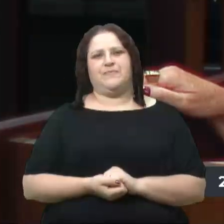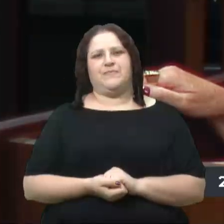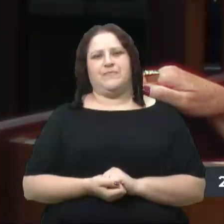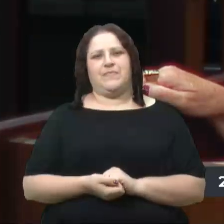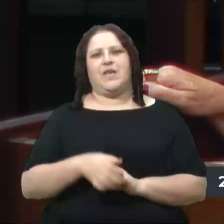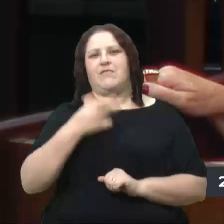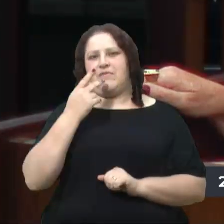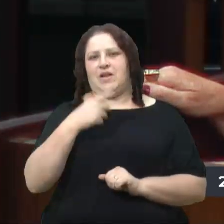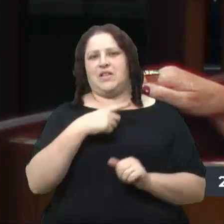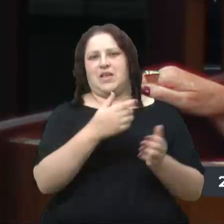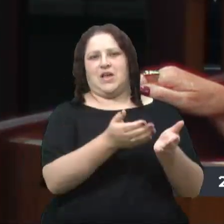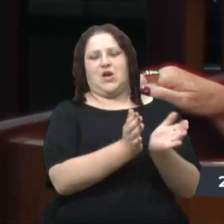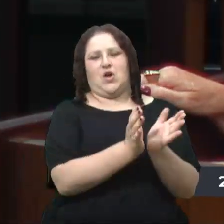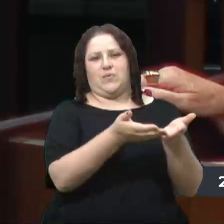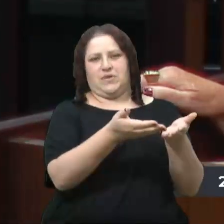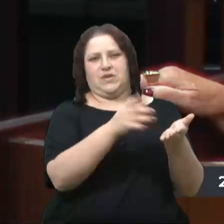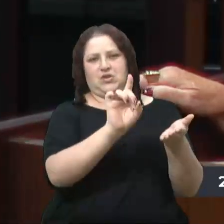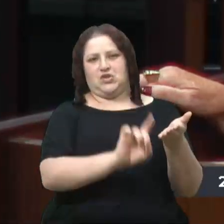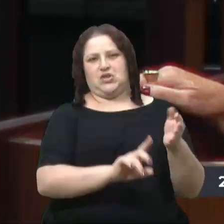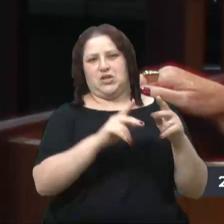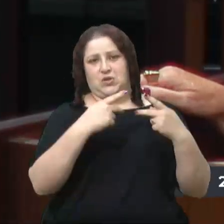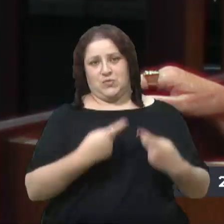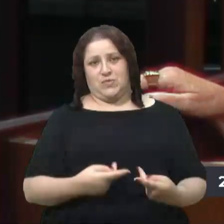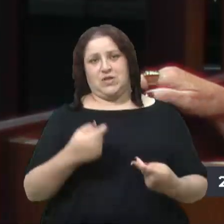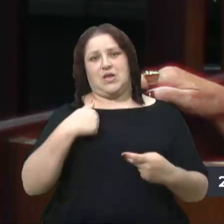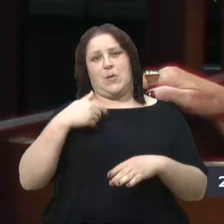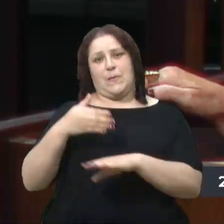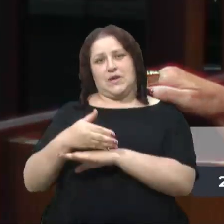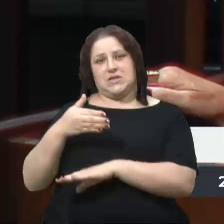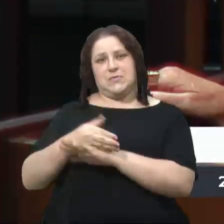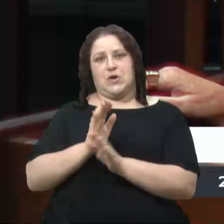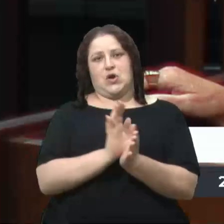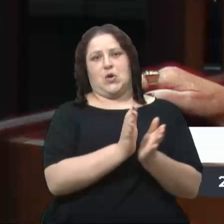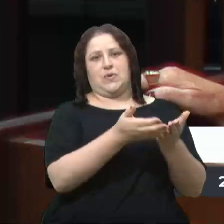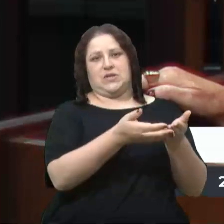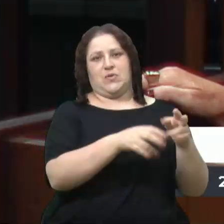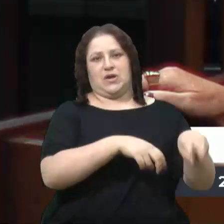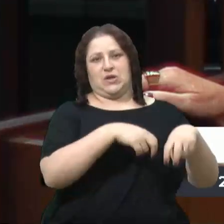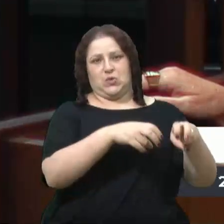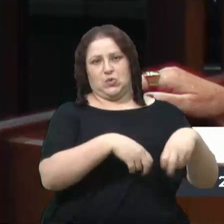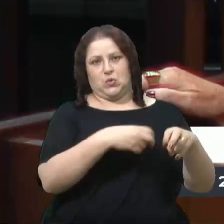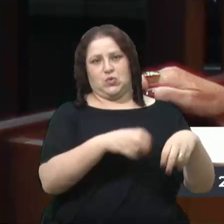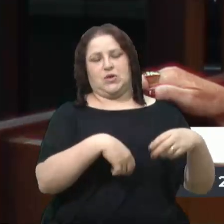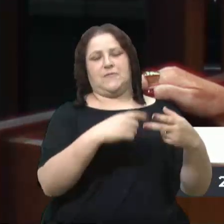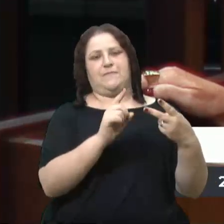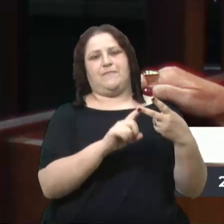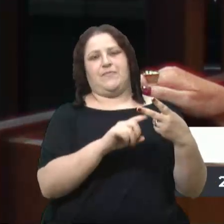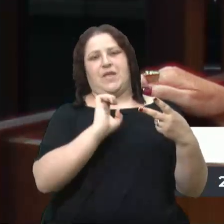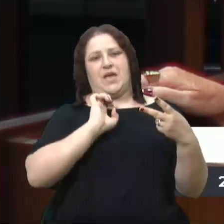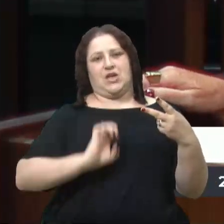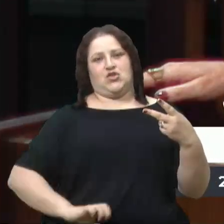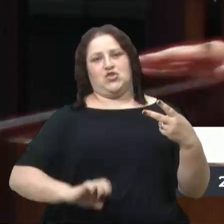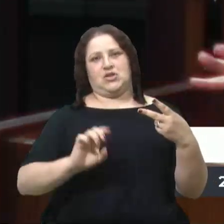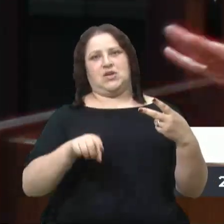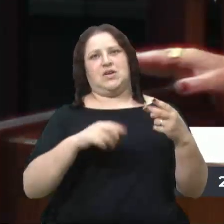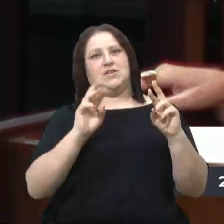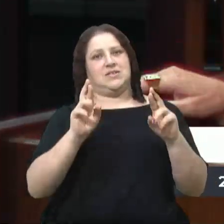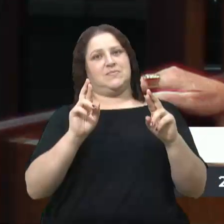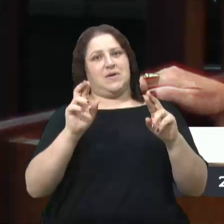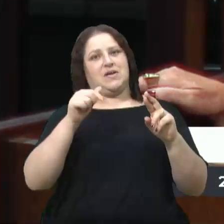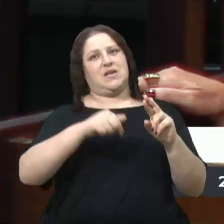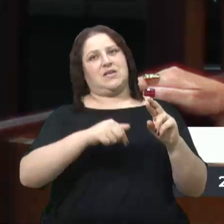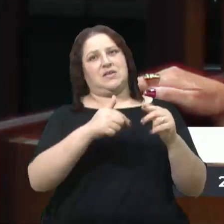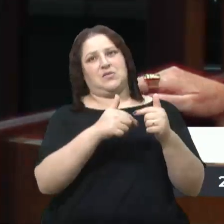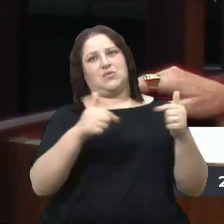que, além da Comissão de Direitos Humanos, eu vou participar da Comissão da Agricultura, da Comissão de Ética. Espero que nessa